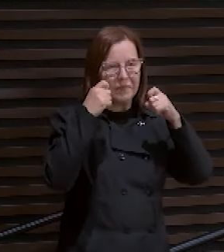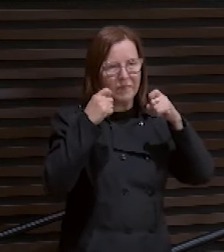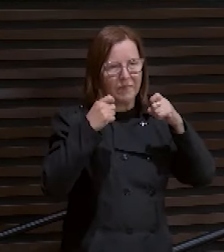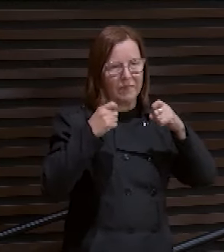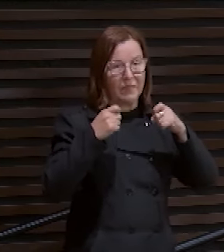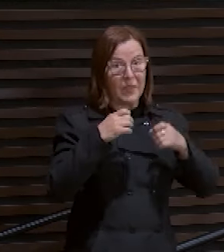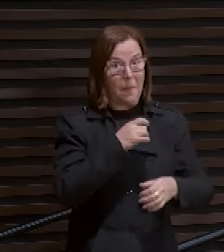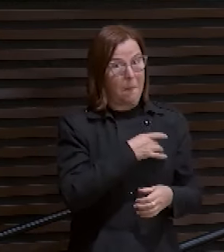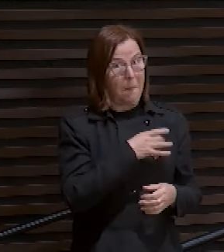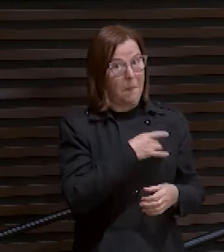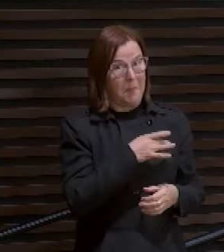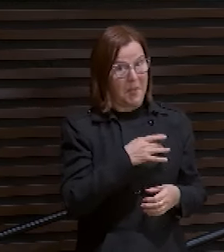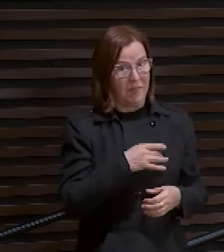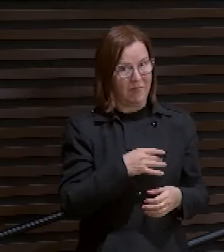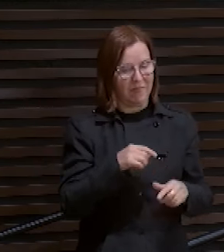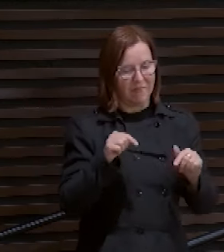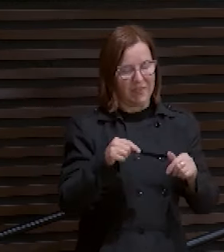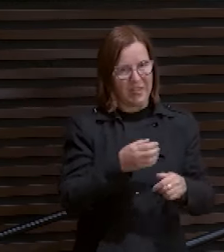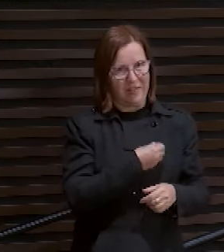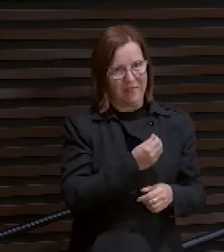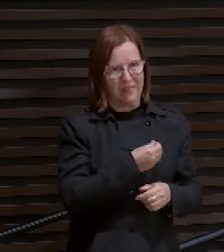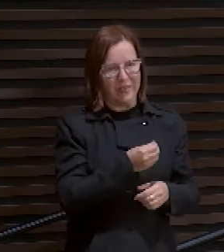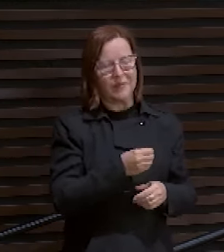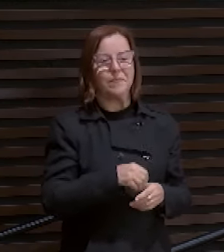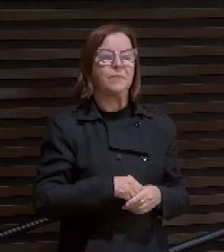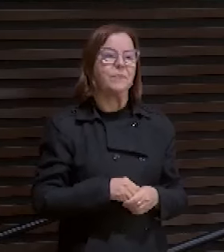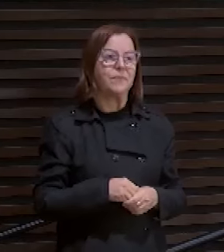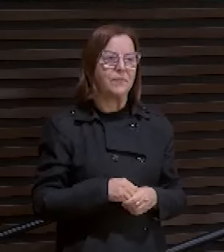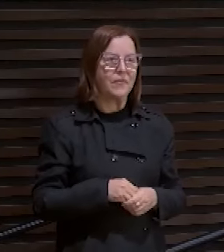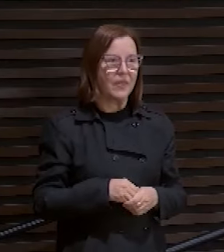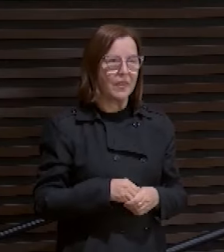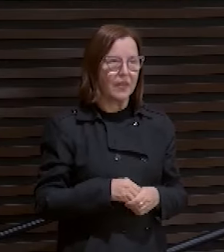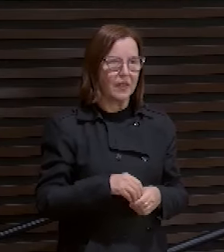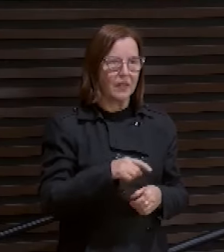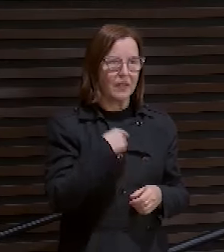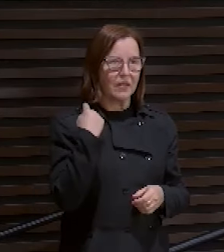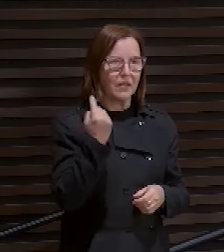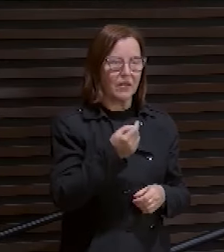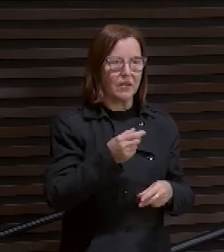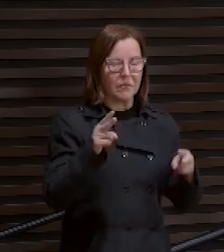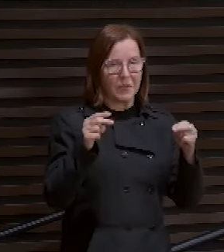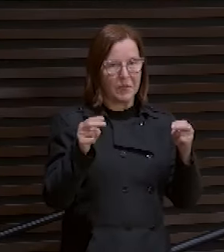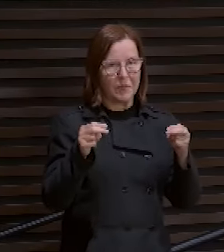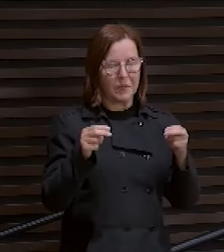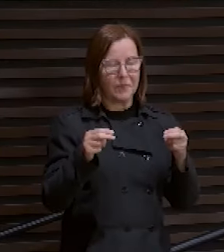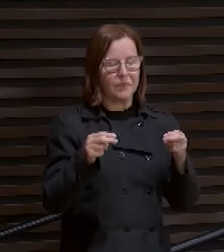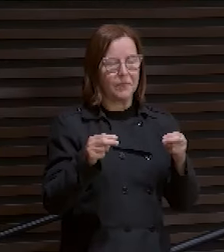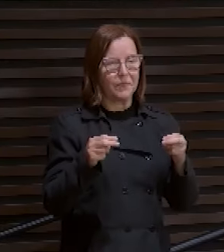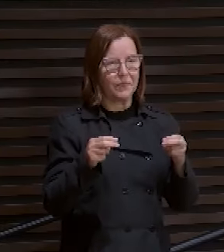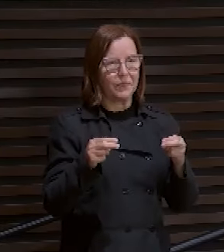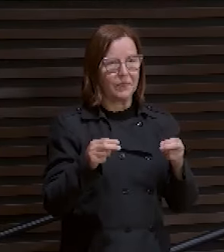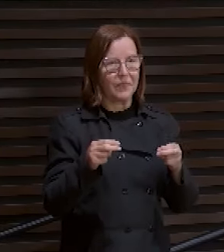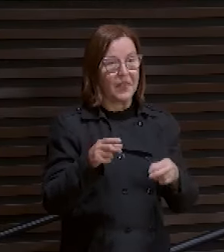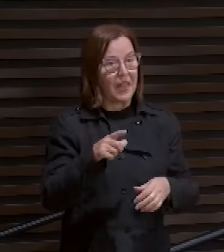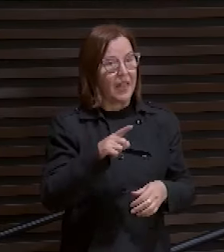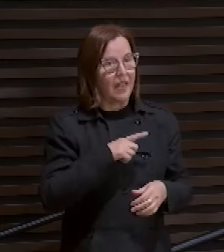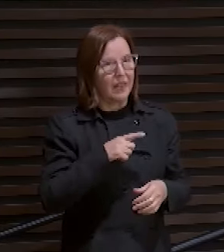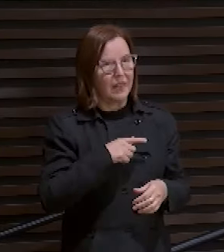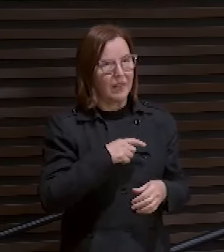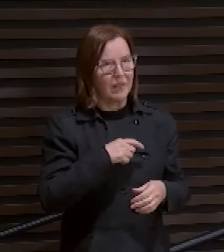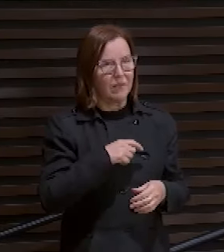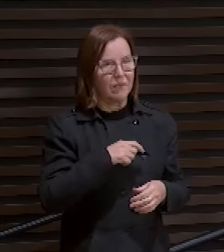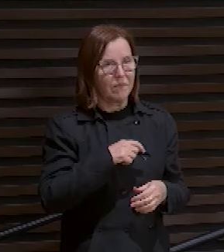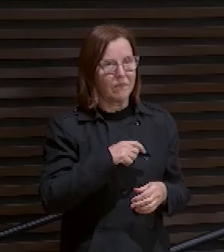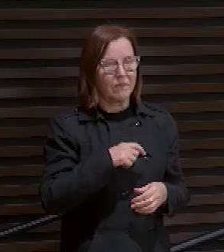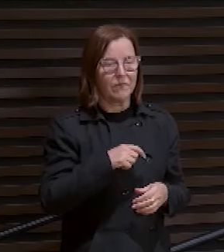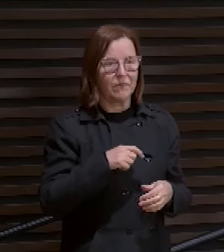os medos dessa vida. Nós vamos ver que existe depressão, vários tipos de depressão,